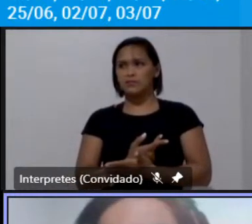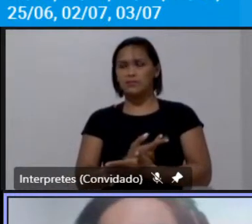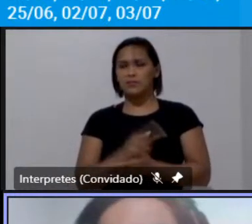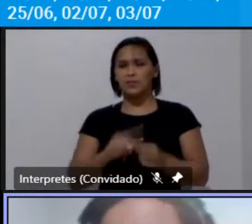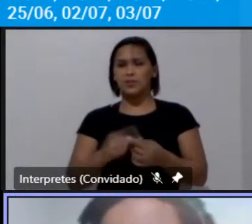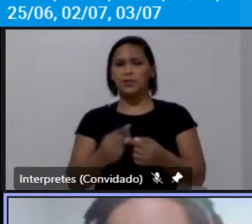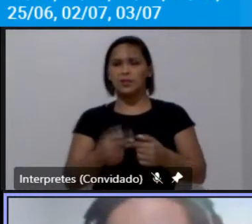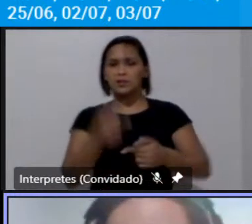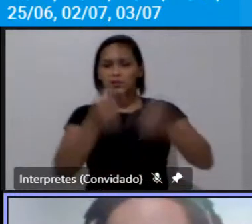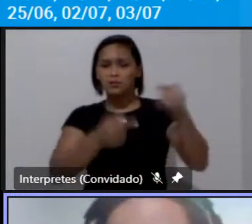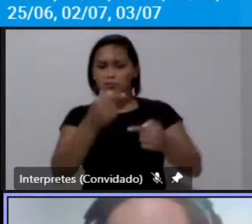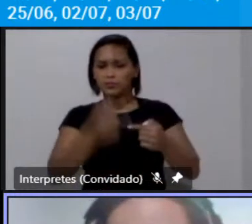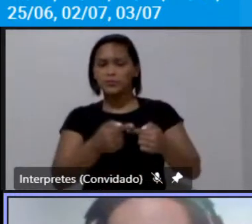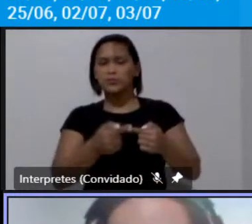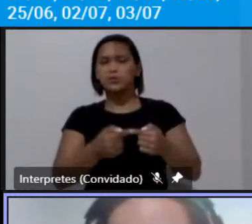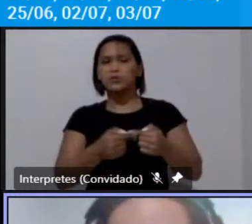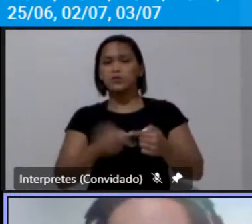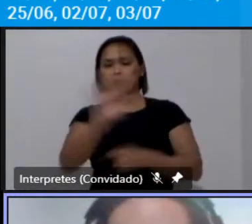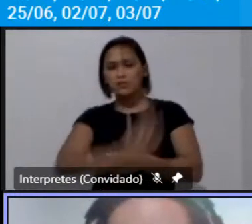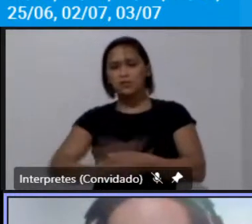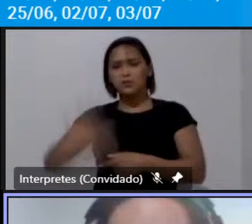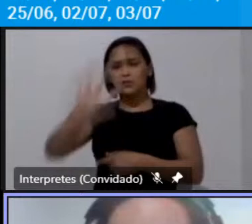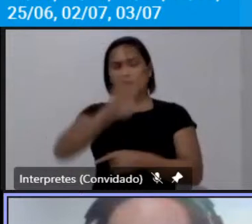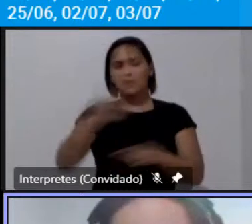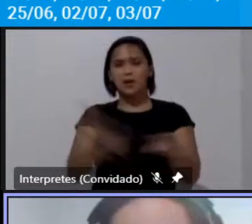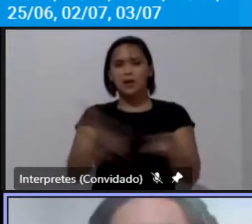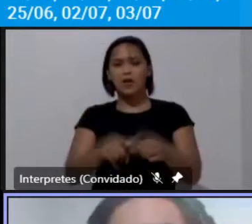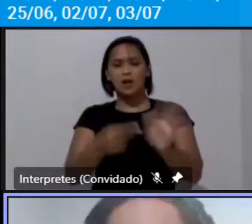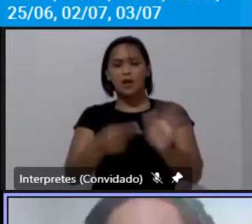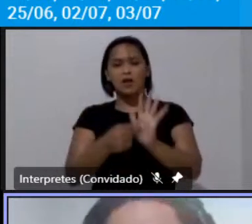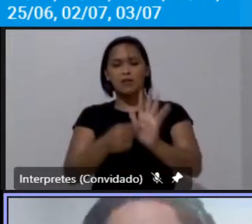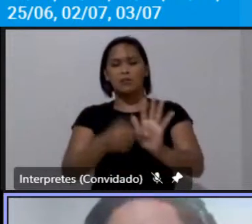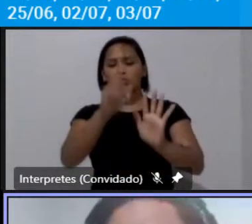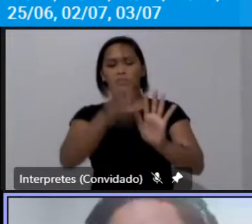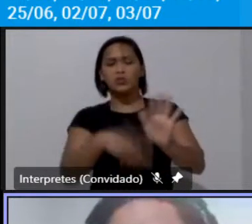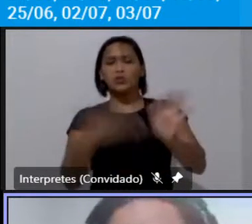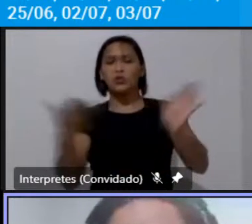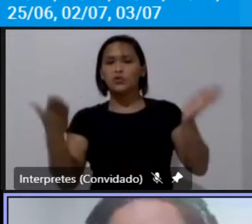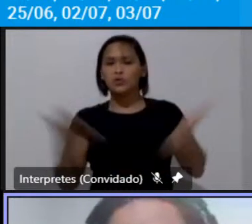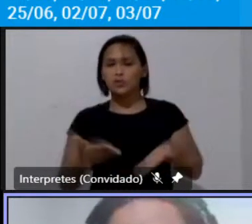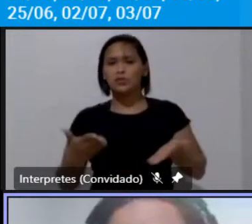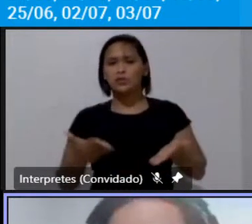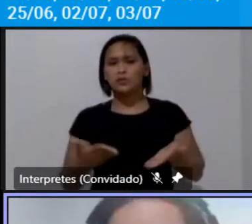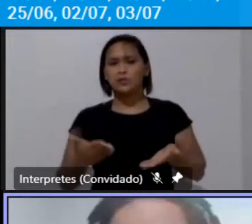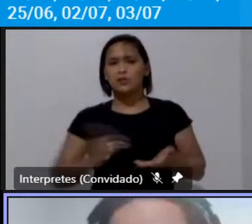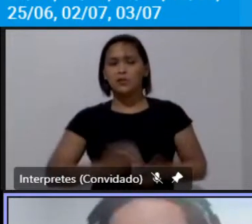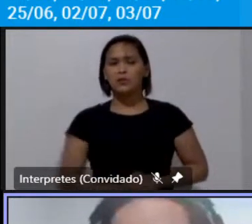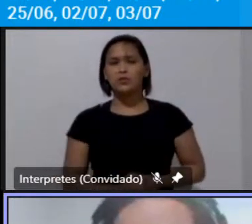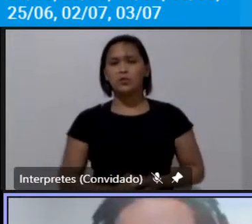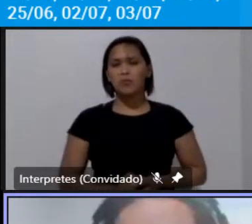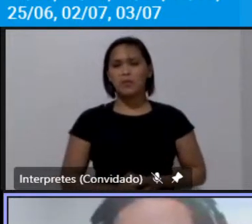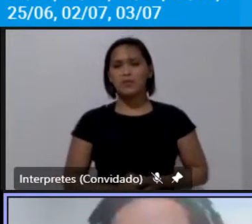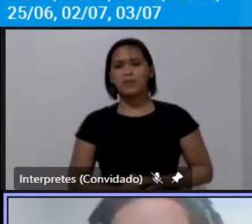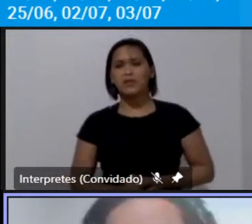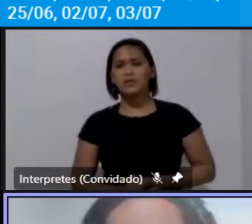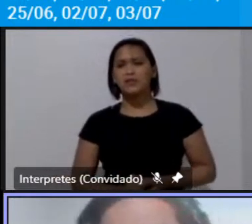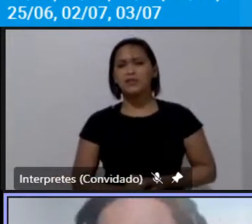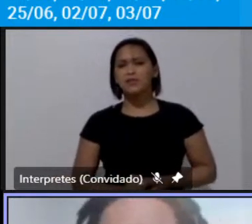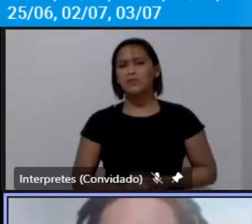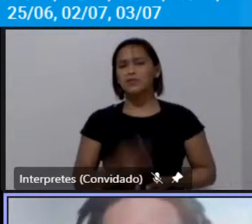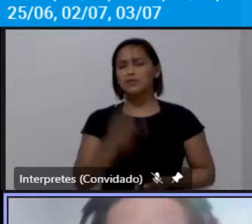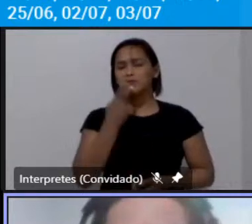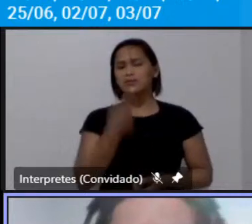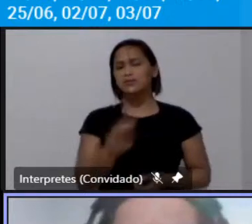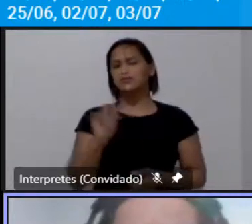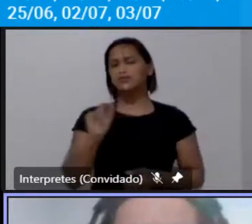política a política nacional de mobilidade urbana ela trouxe já embora ela seja anterior